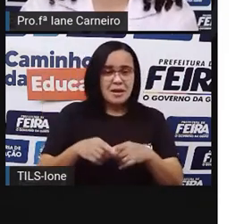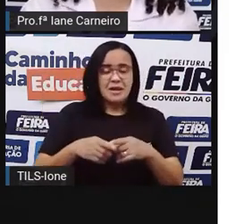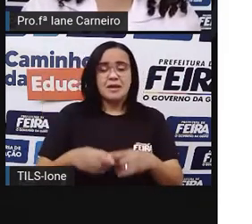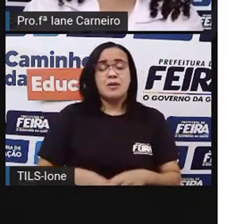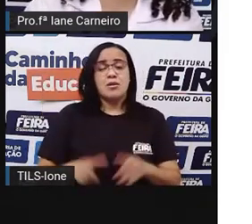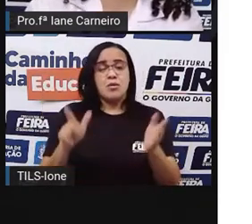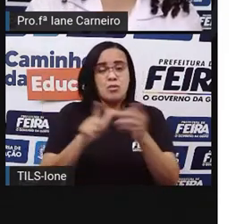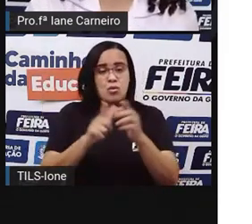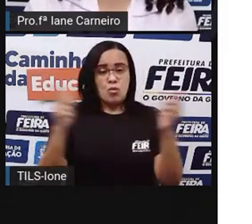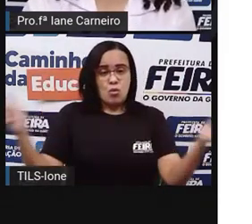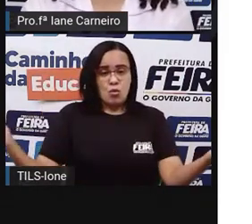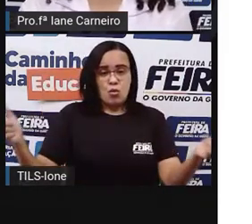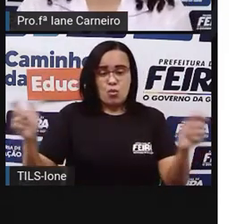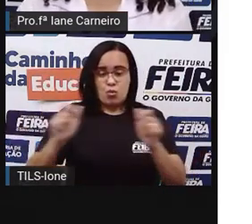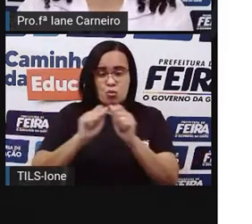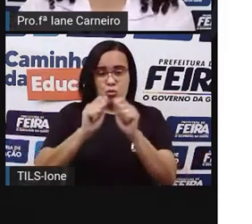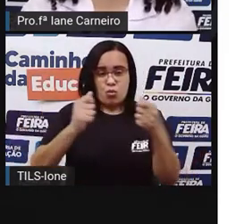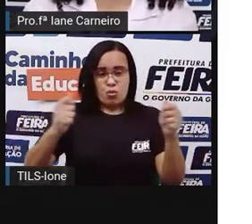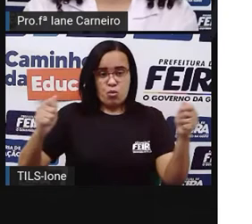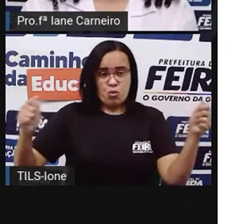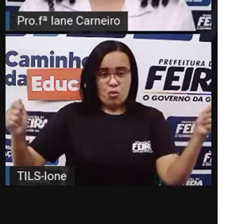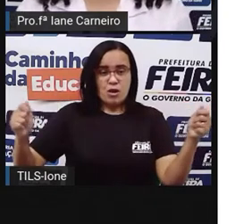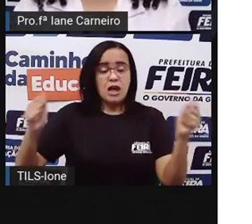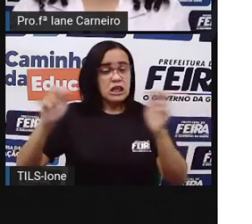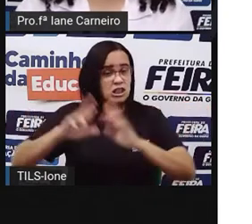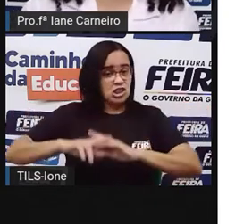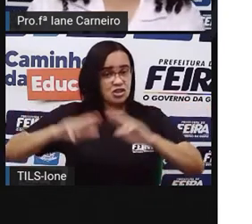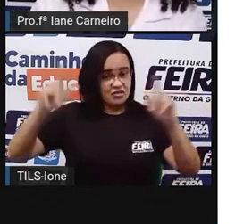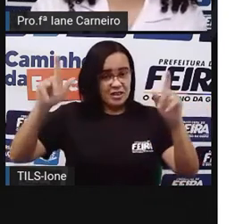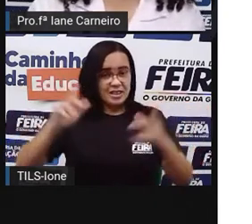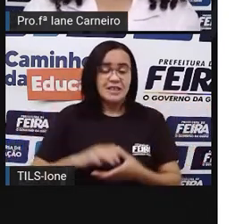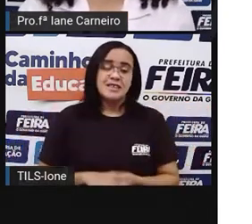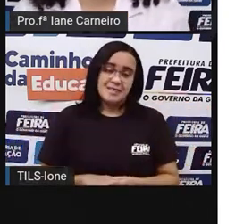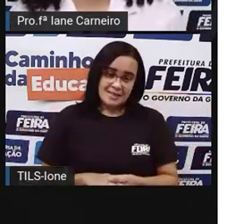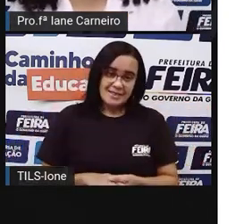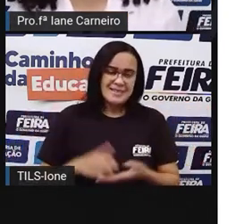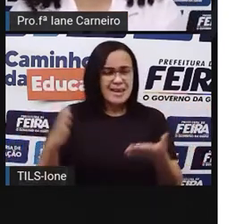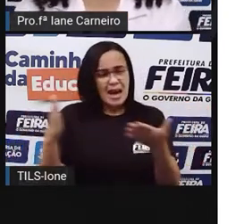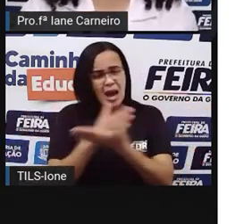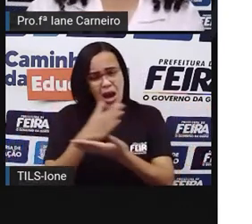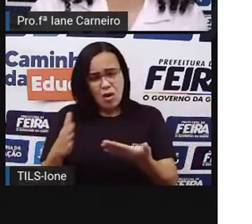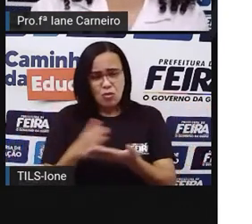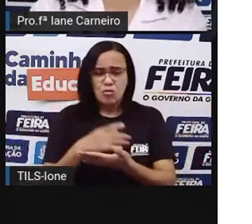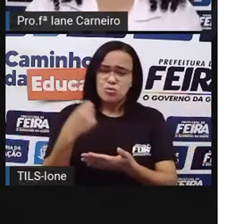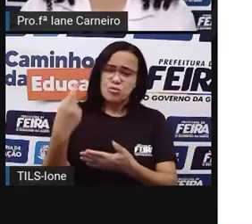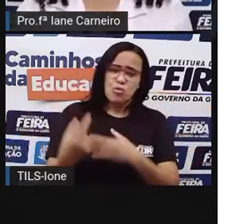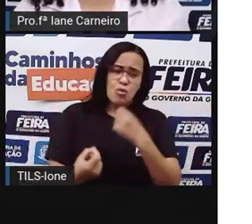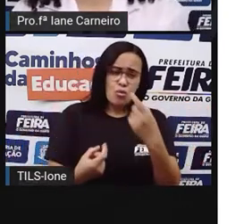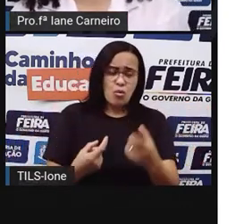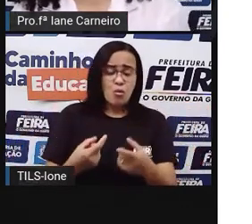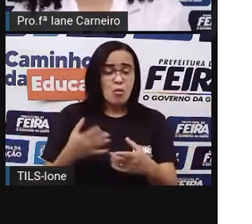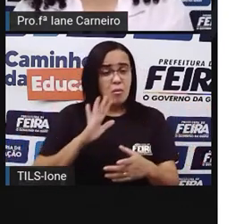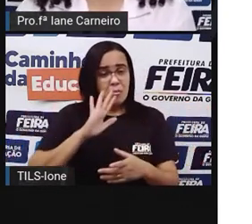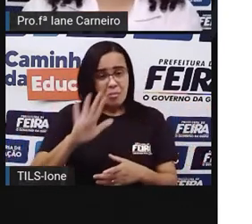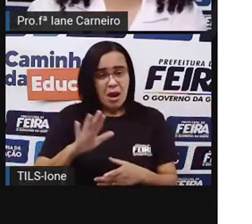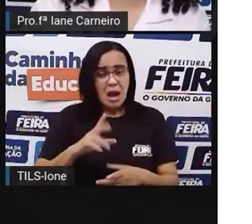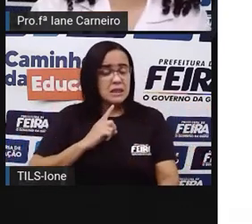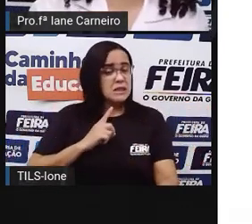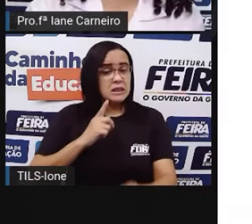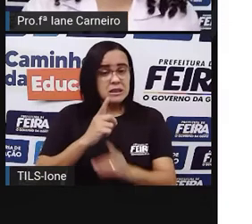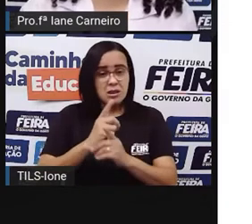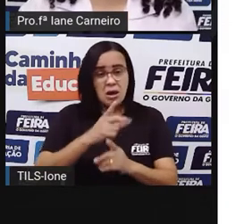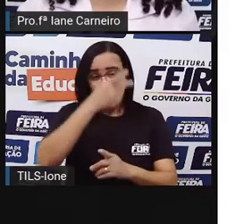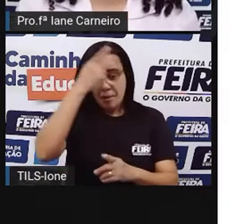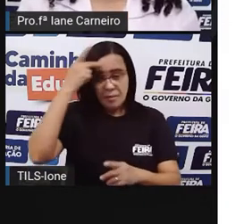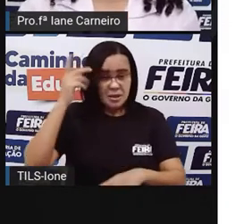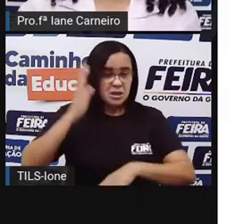Hoje em dia, essa função quase que não tem mais, né? Ainda tem aqueles que pintam as paredes, né? Divulgando alguma loja,